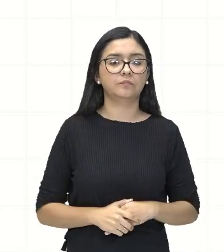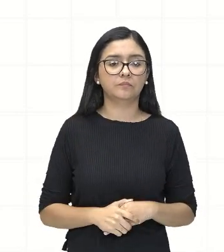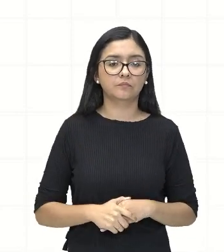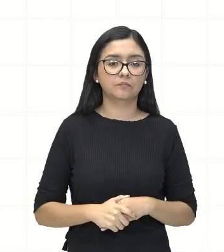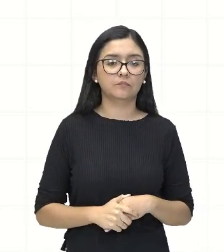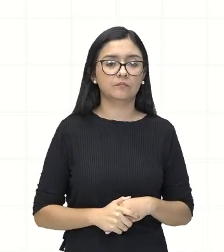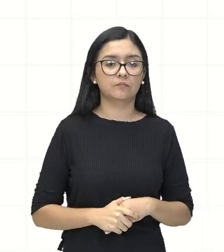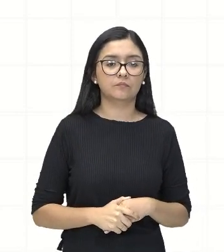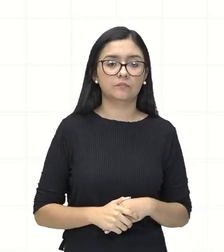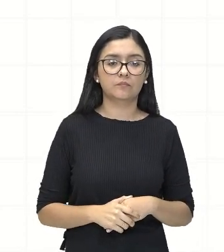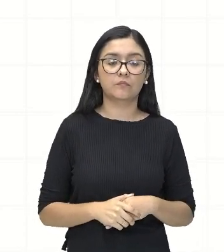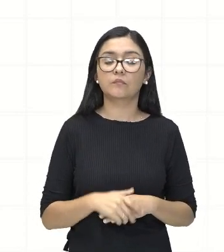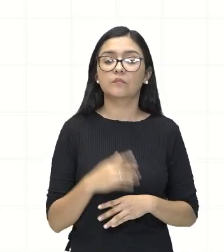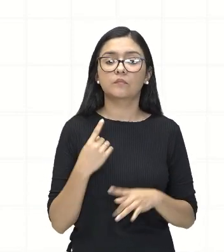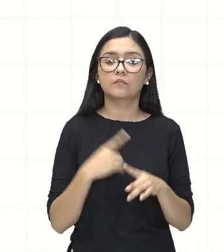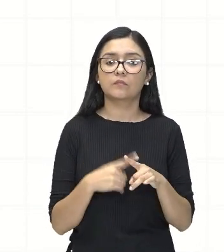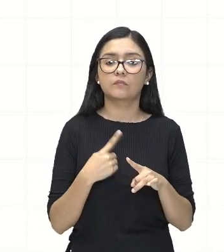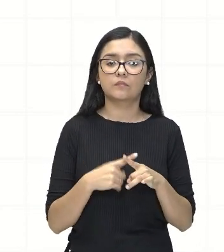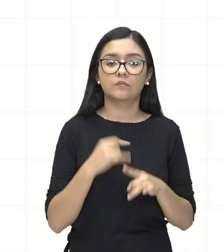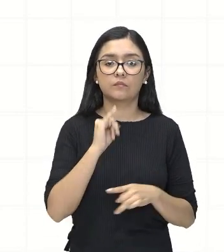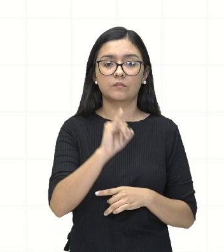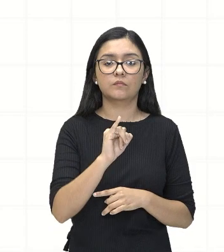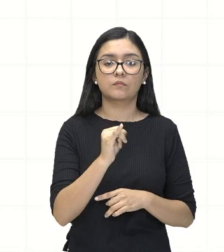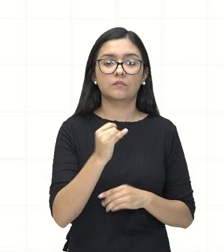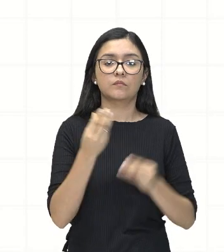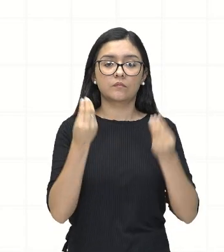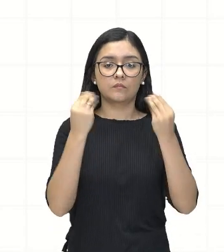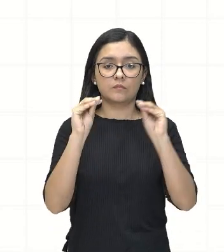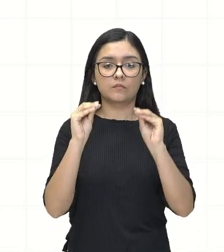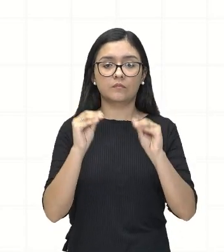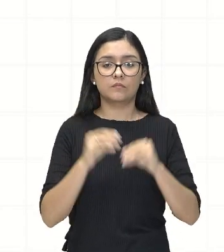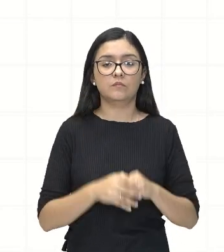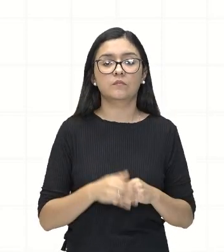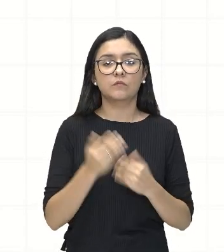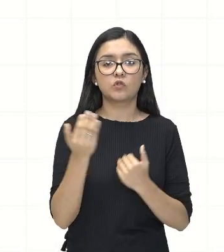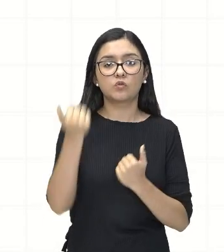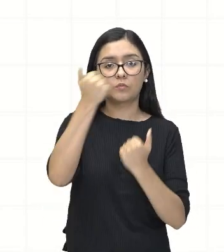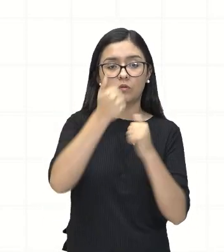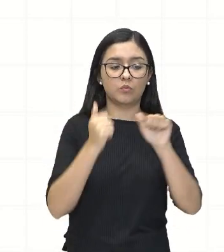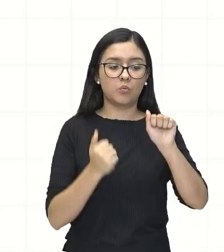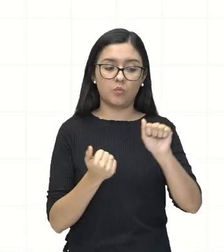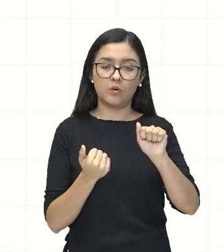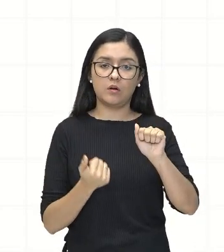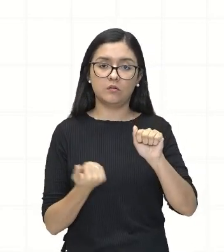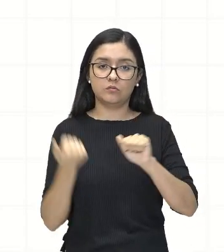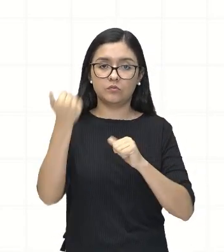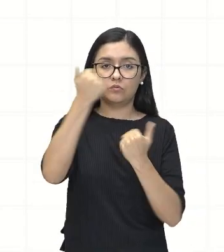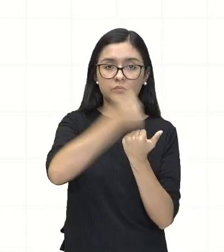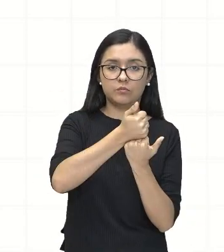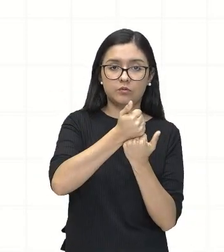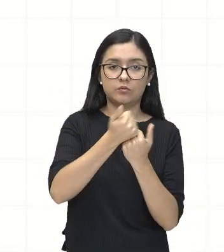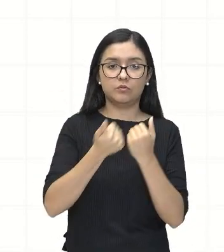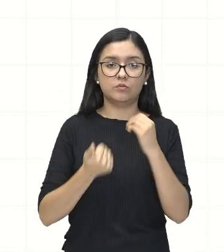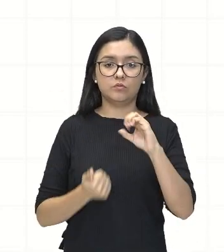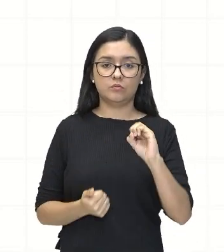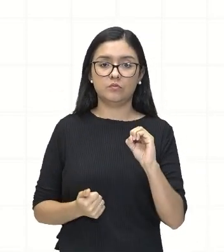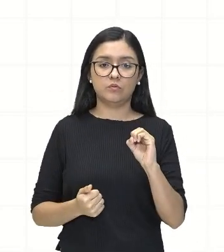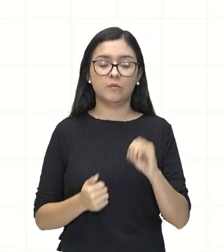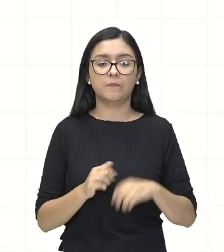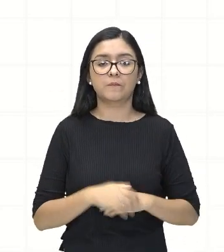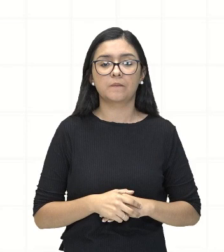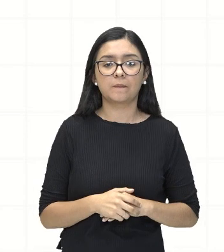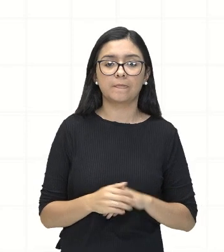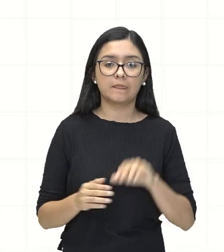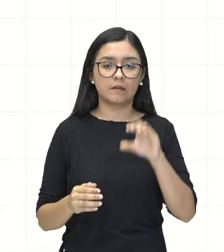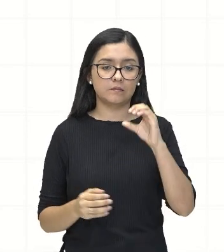Porque se nós colocarmos aqui, ó, um zero no lugar do A, ó, vai ficar zero,